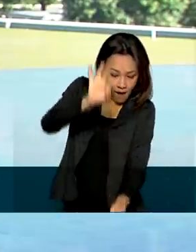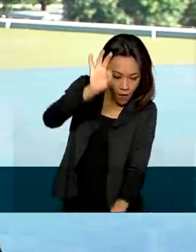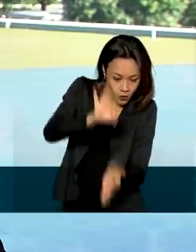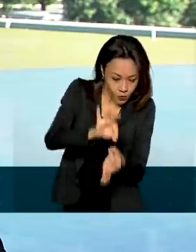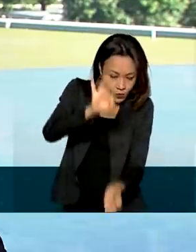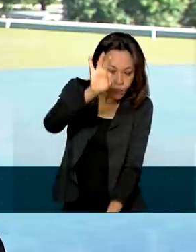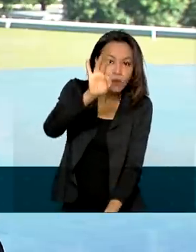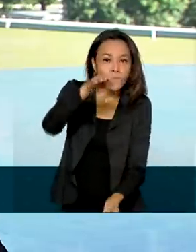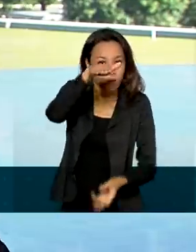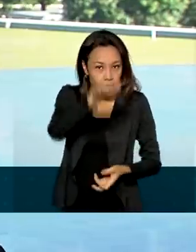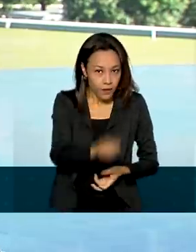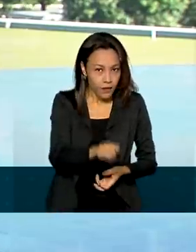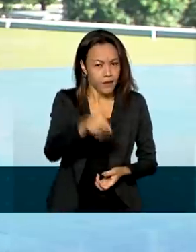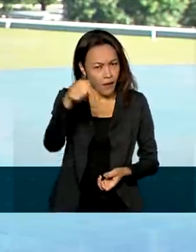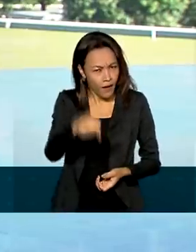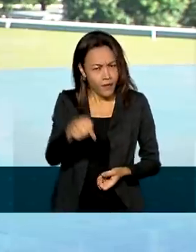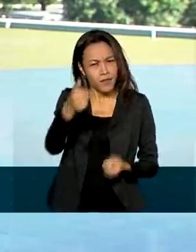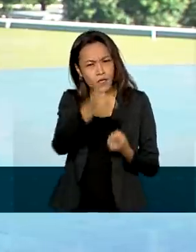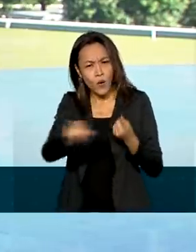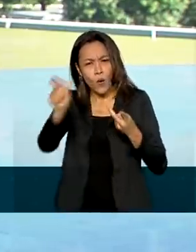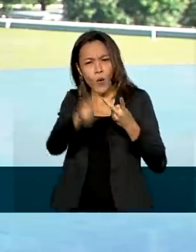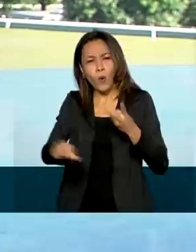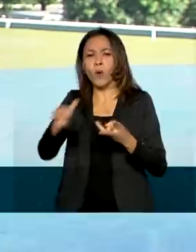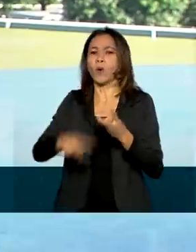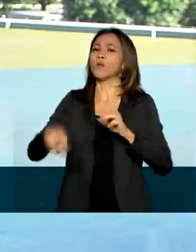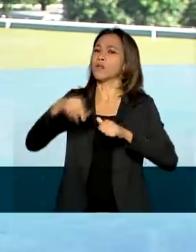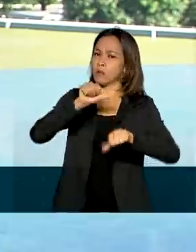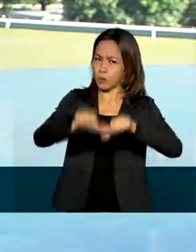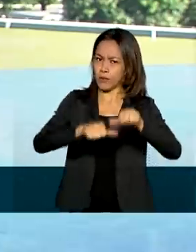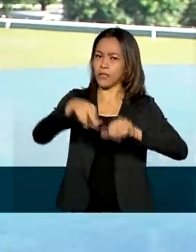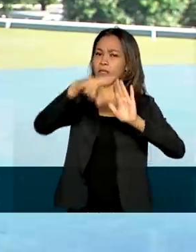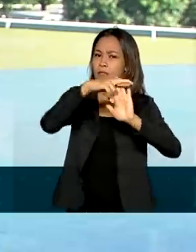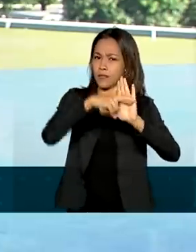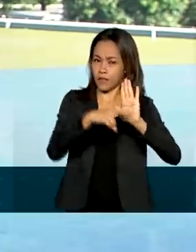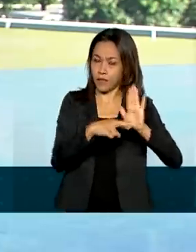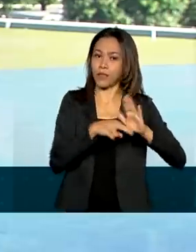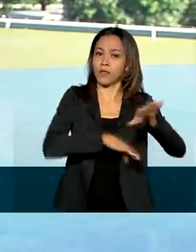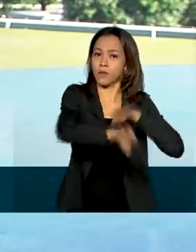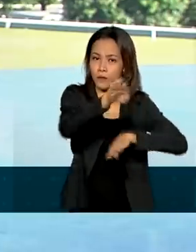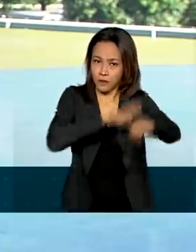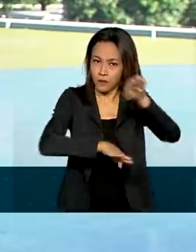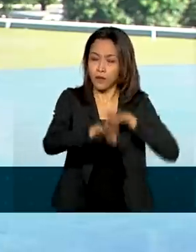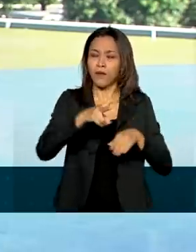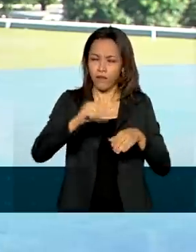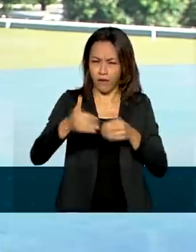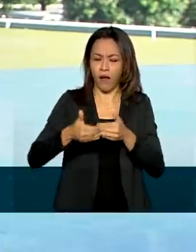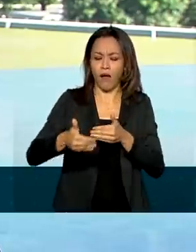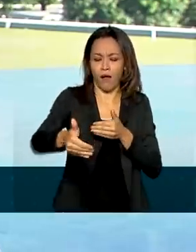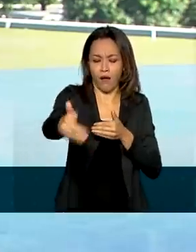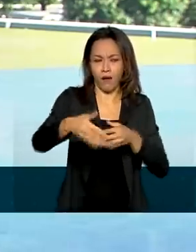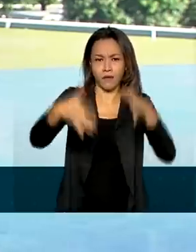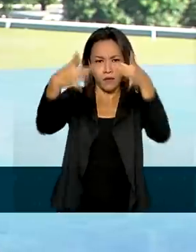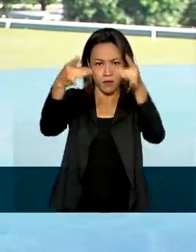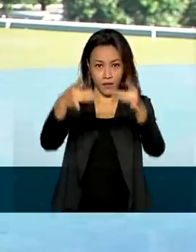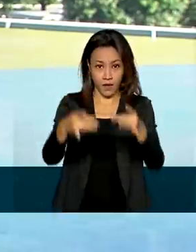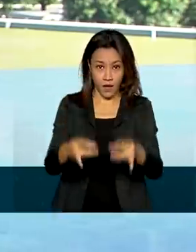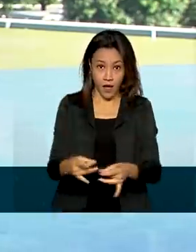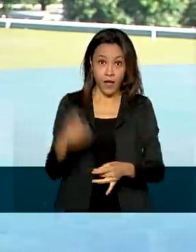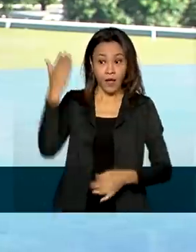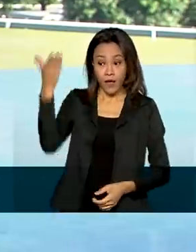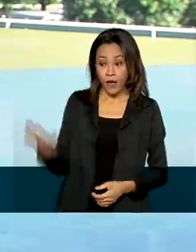crianças. E essa e outras mudanças no Código Brasileiro de Trânsito serão detalhados pelo ministro da